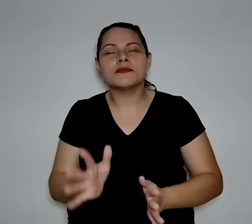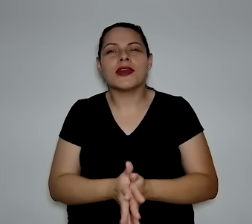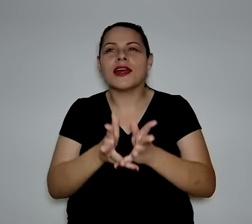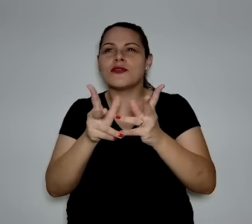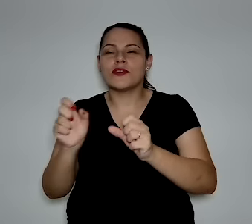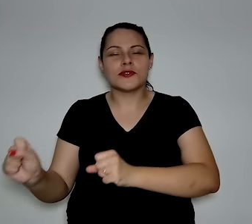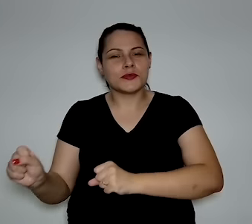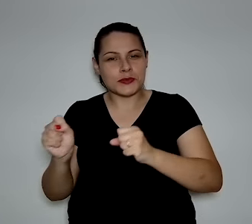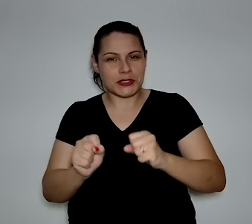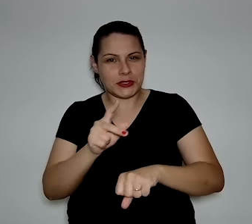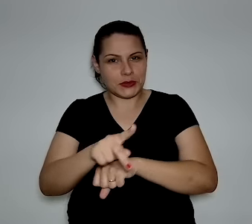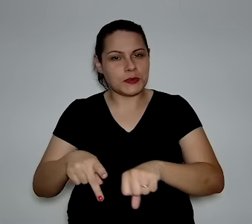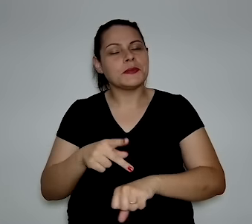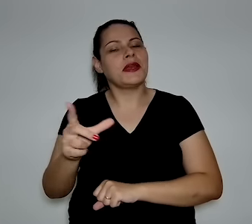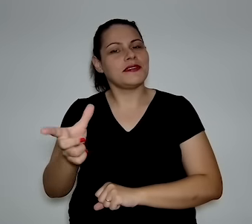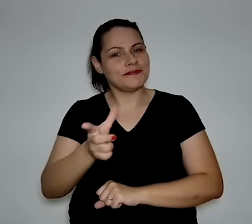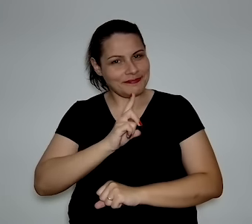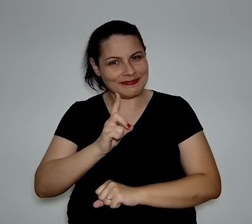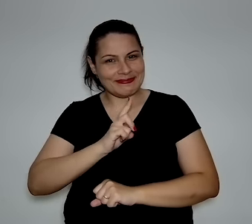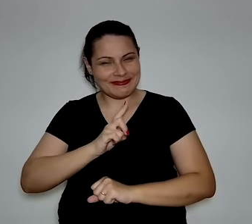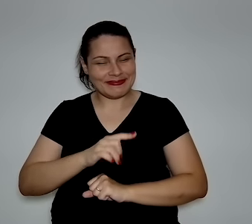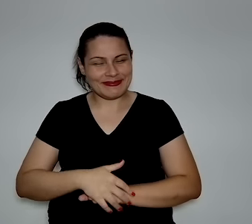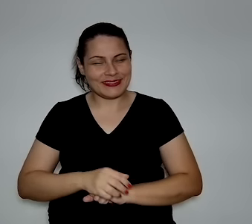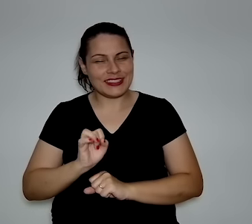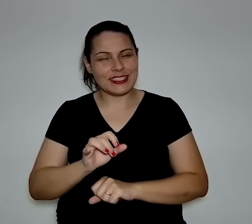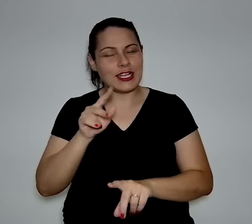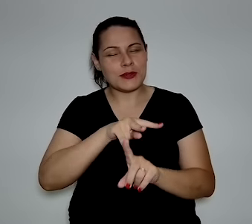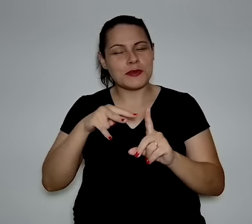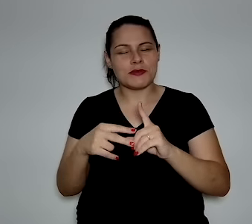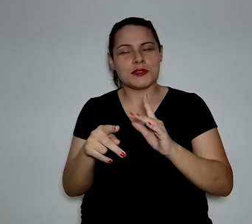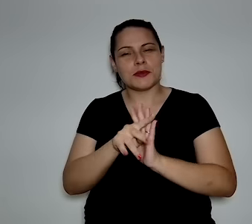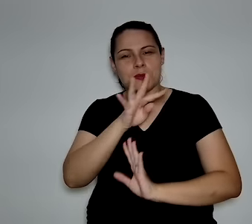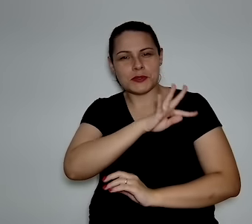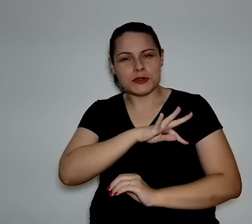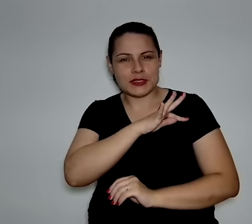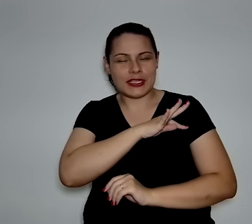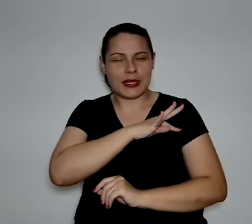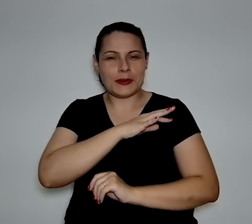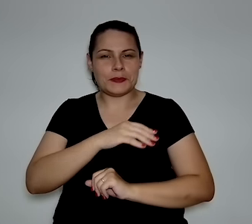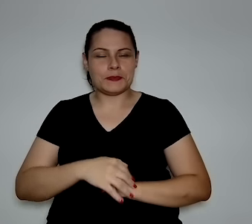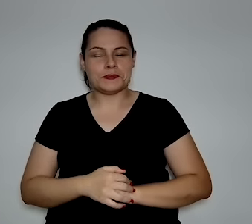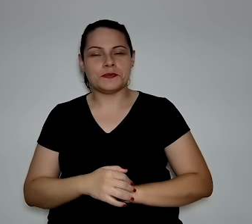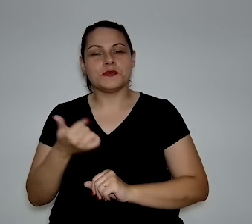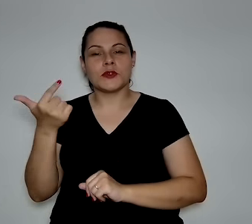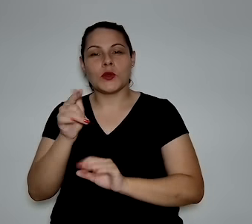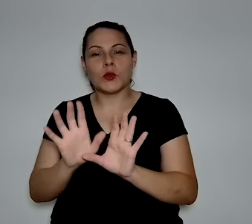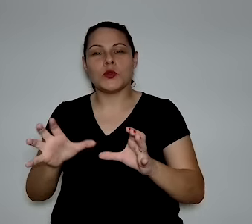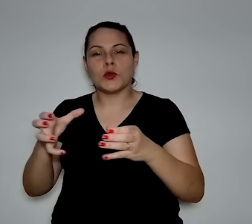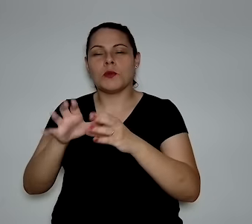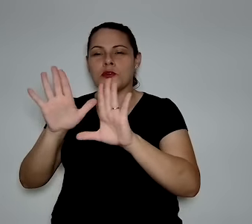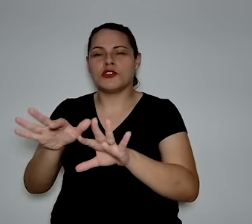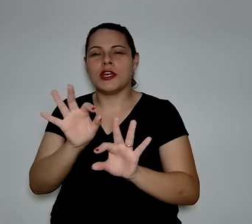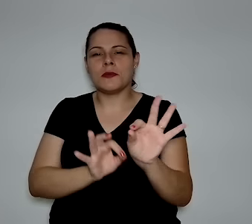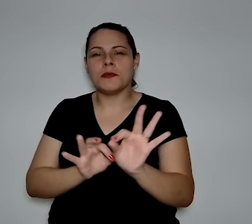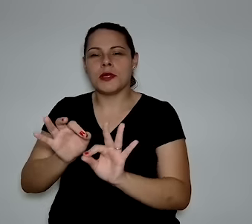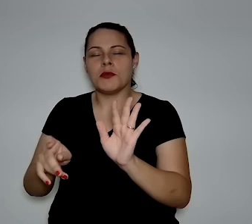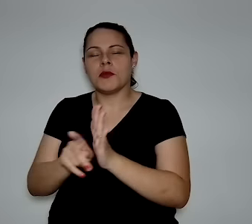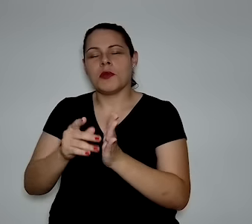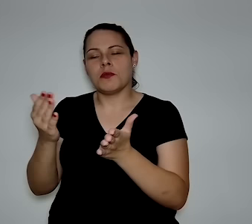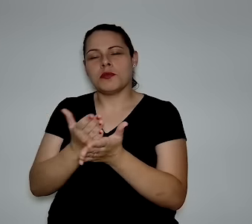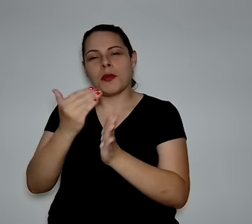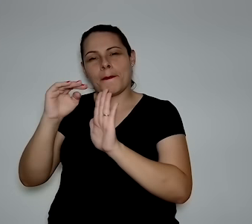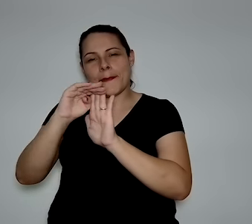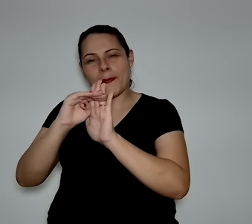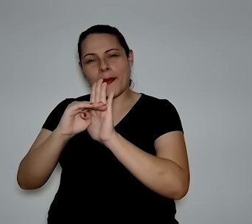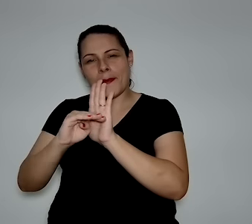extraordinária, o potencial que o país tem, do ponto de vista técnico. A nossa equipe lá preparou aqui